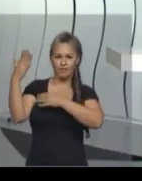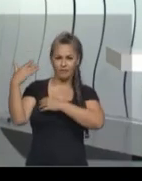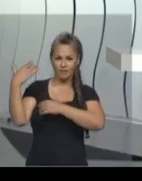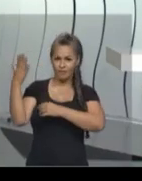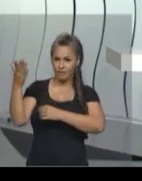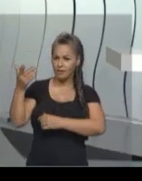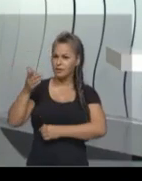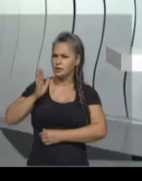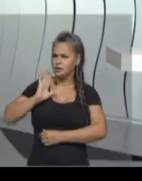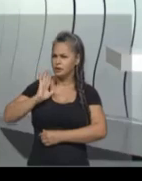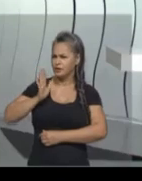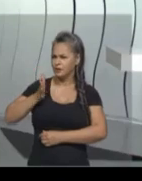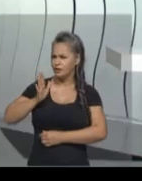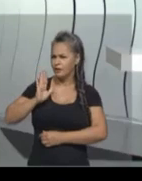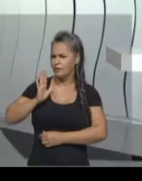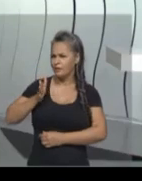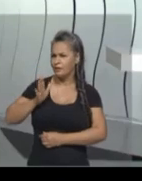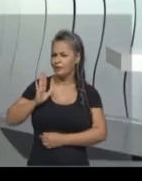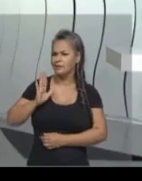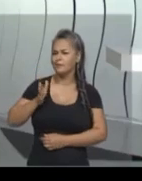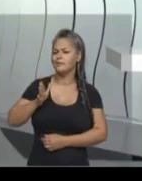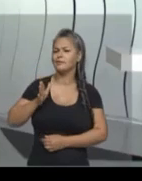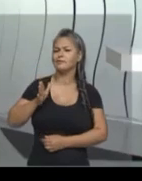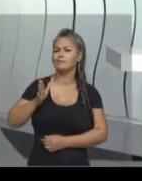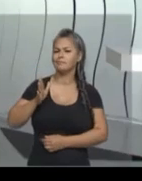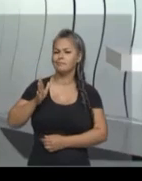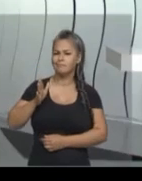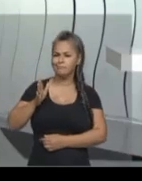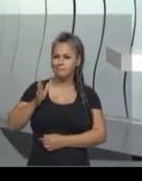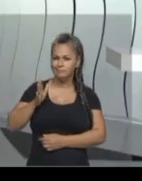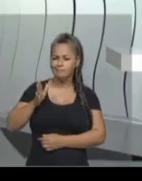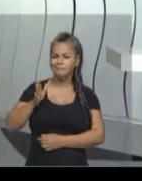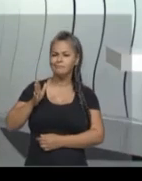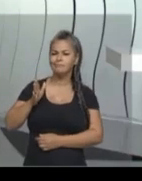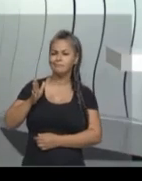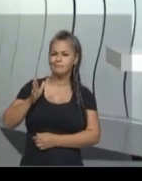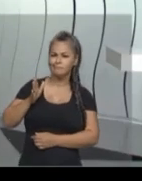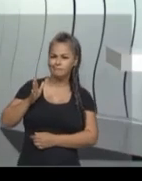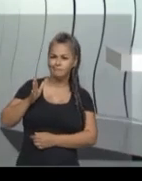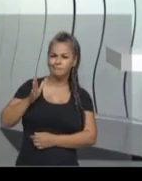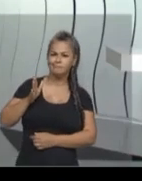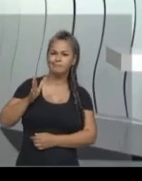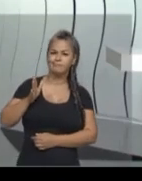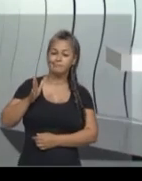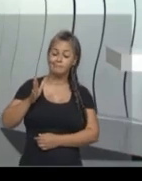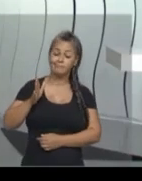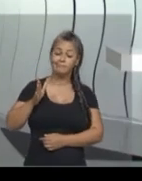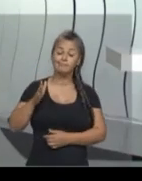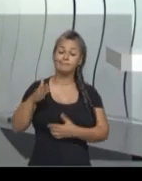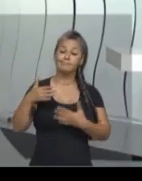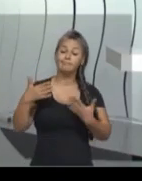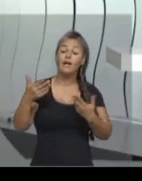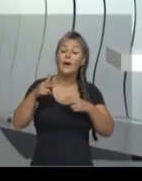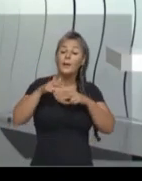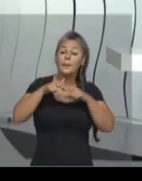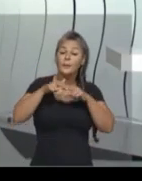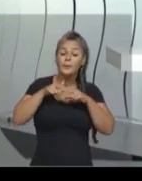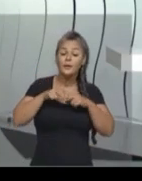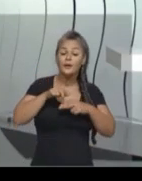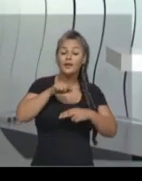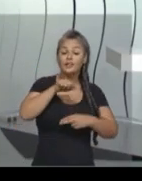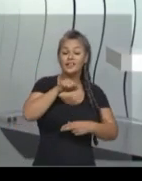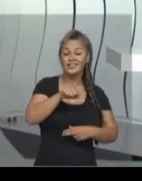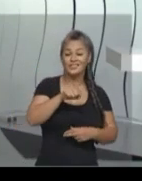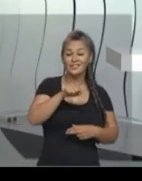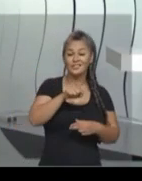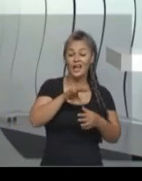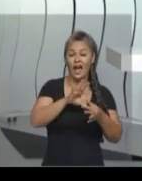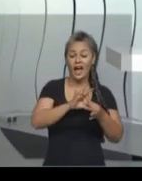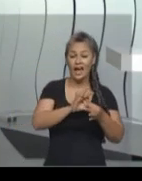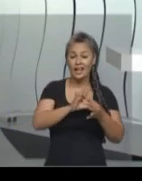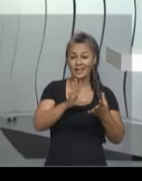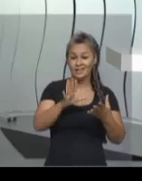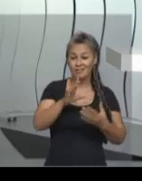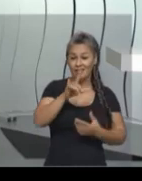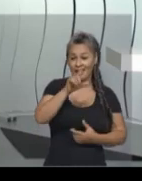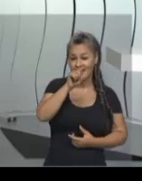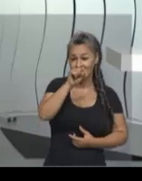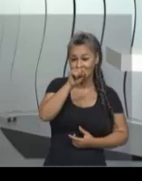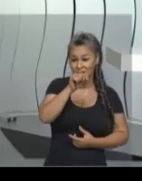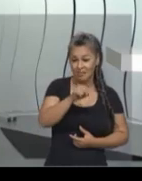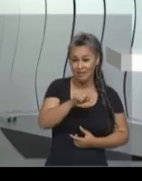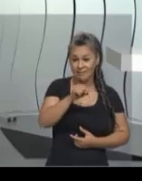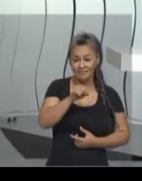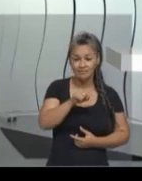Então, essa liberação das atividades industriais aqui no Brasil não favoreceu